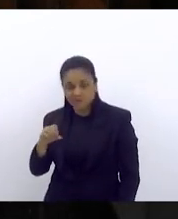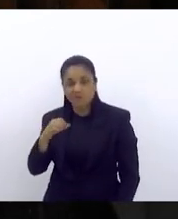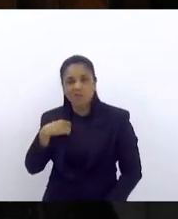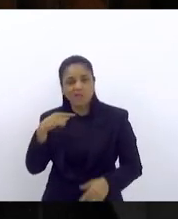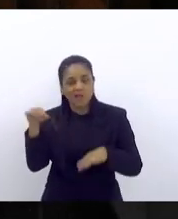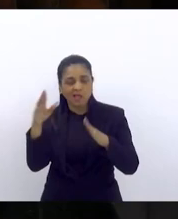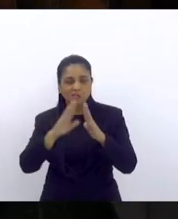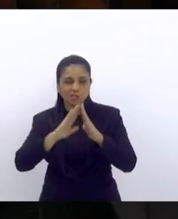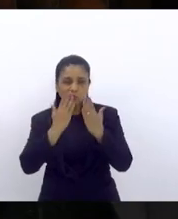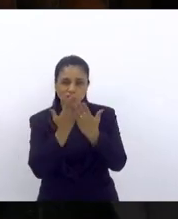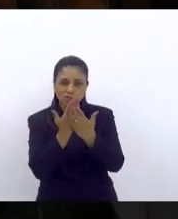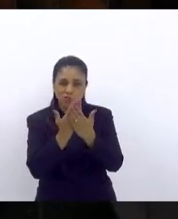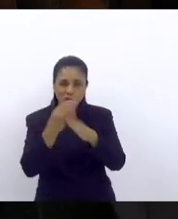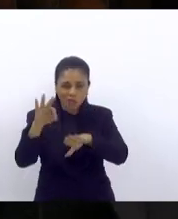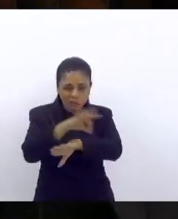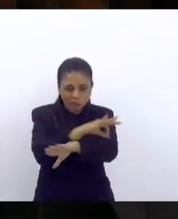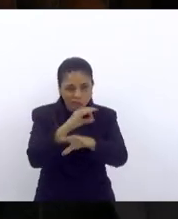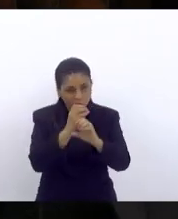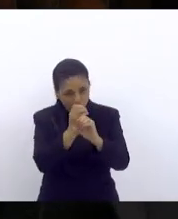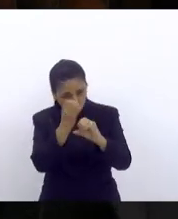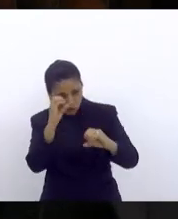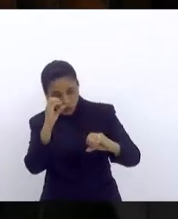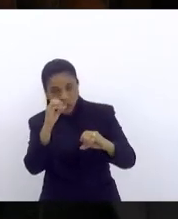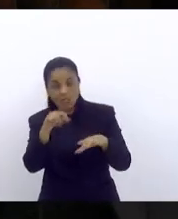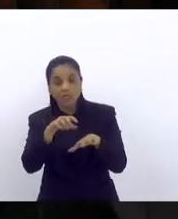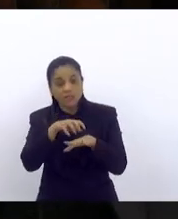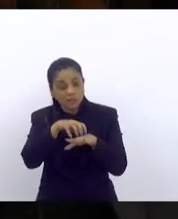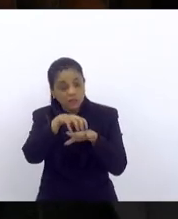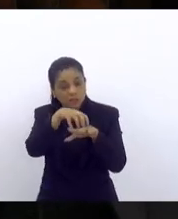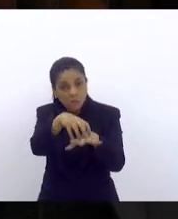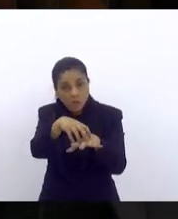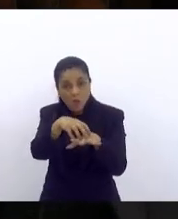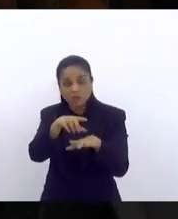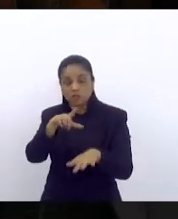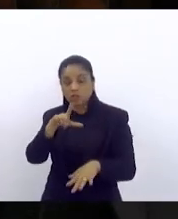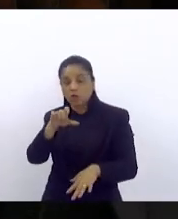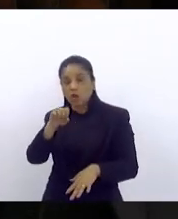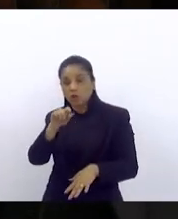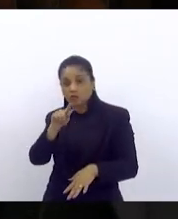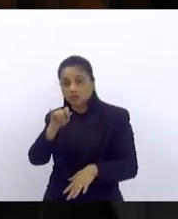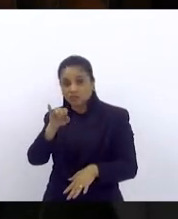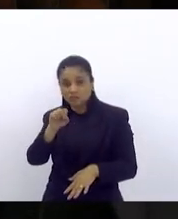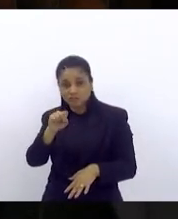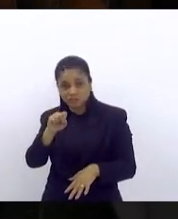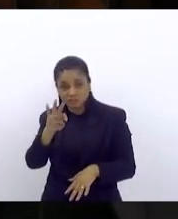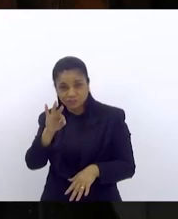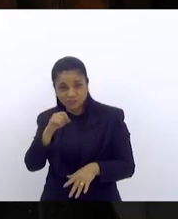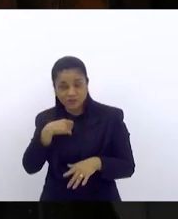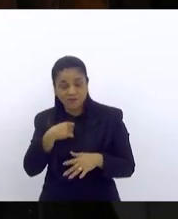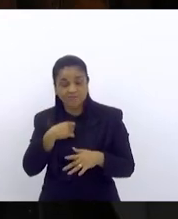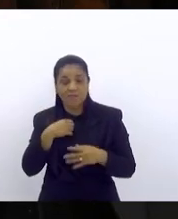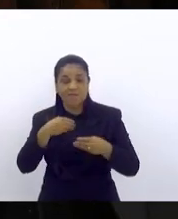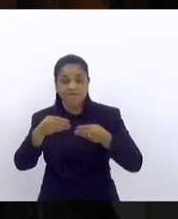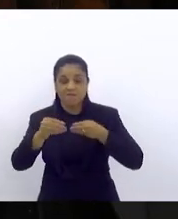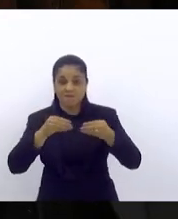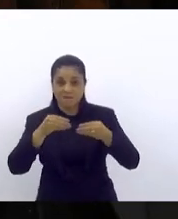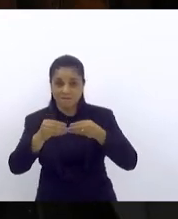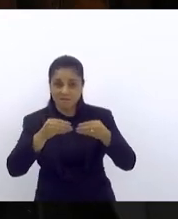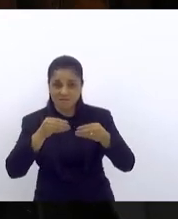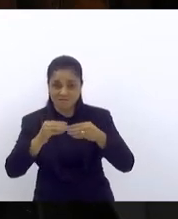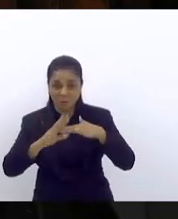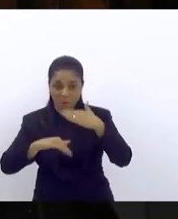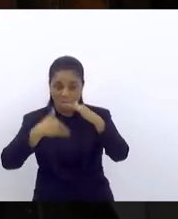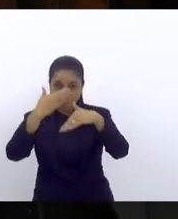transporte e logística viabiliza o processo produtivo se